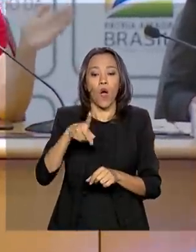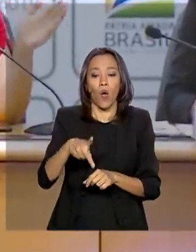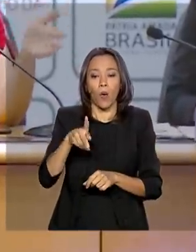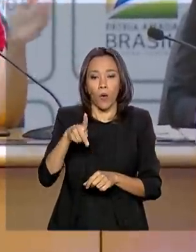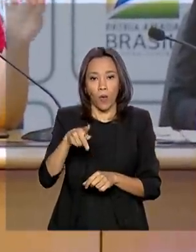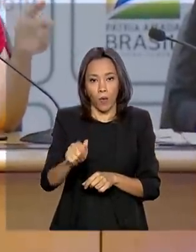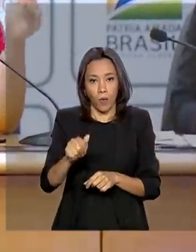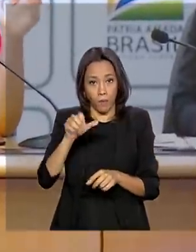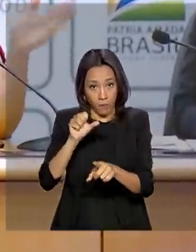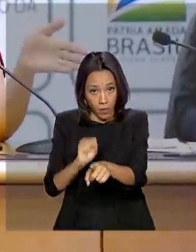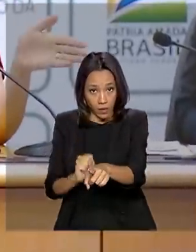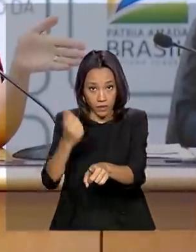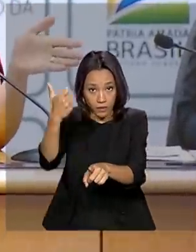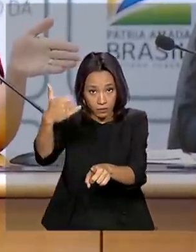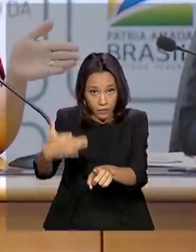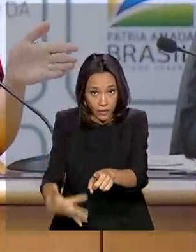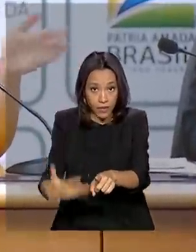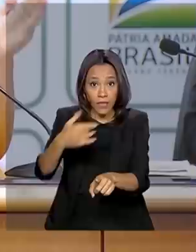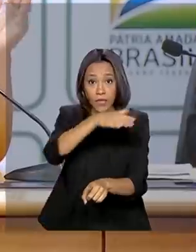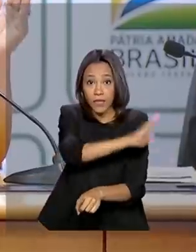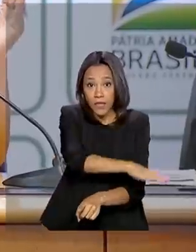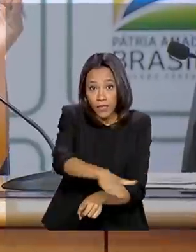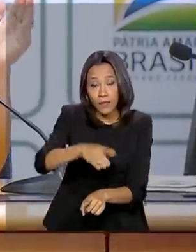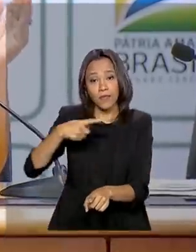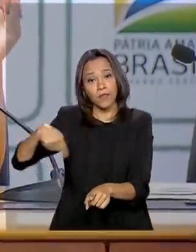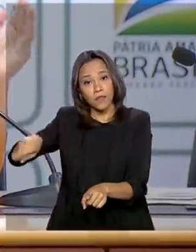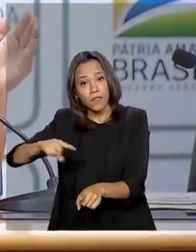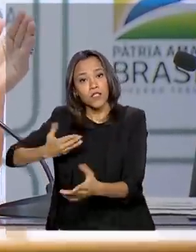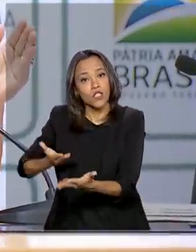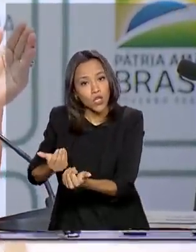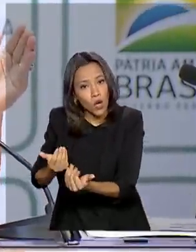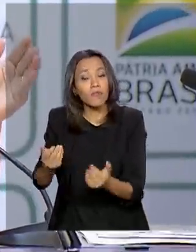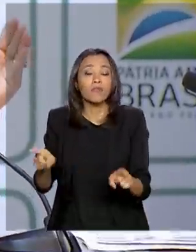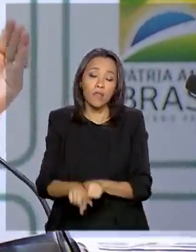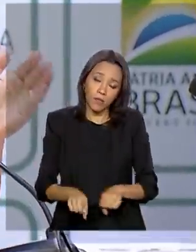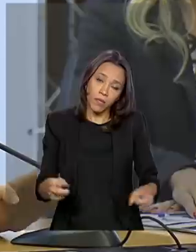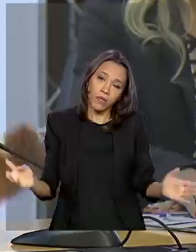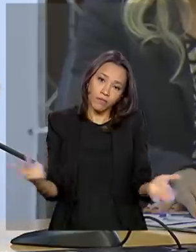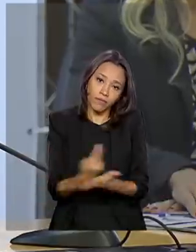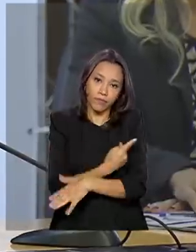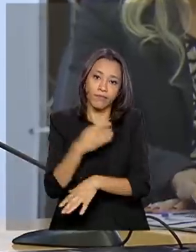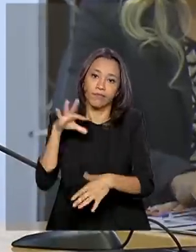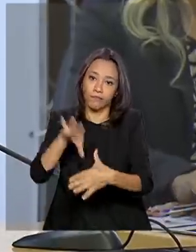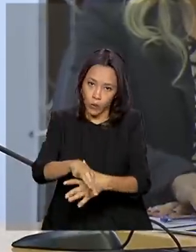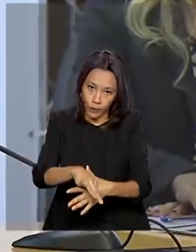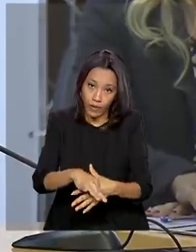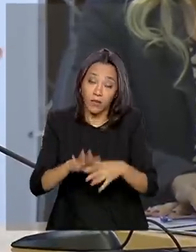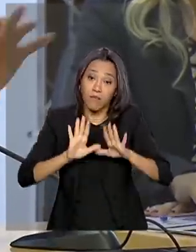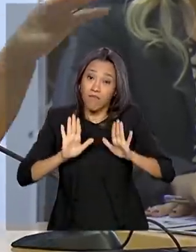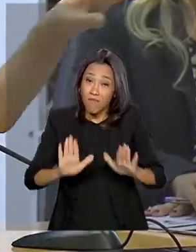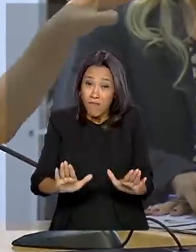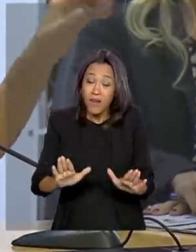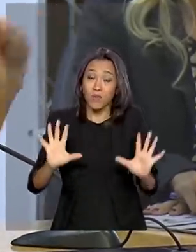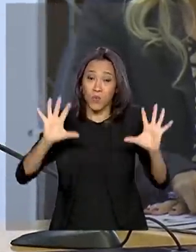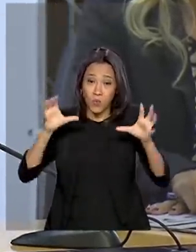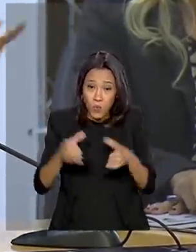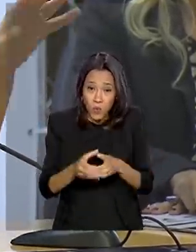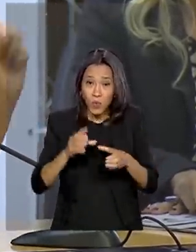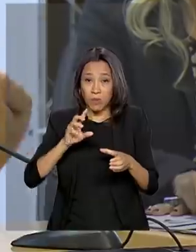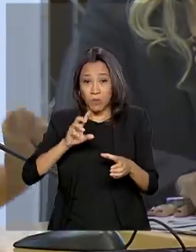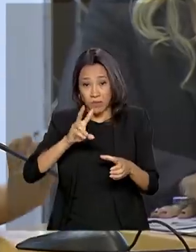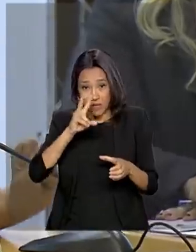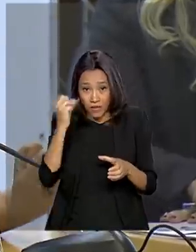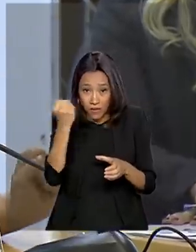da Saúde, destaca que crianças e jovens também ficam doentes com o novo coronavírus. Mas o grupo com maior risco de